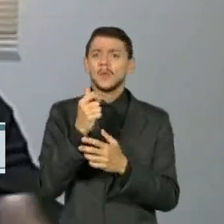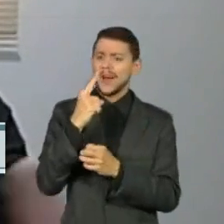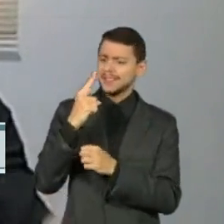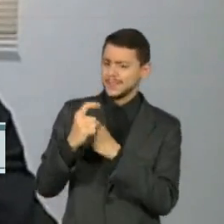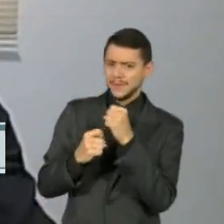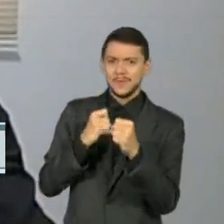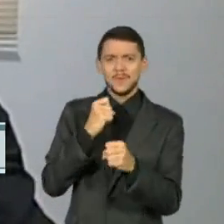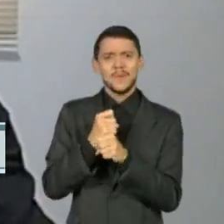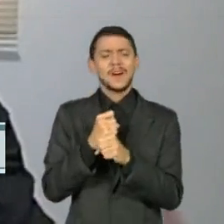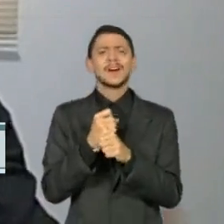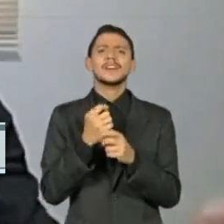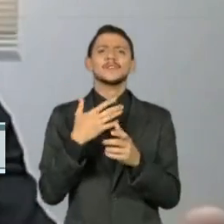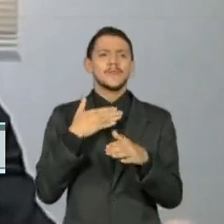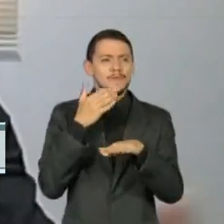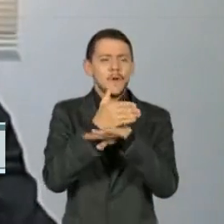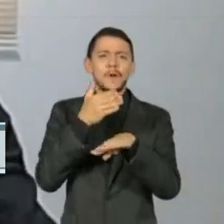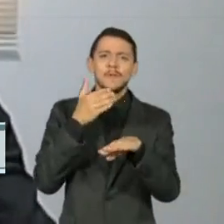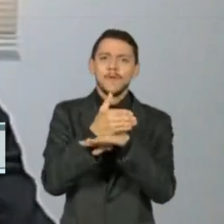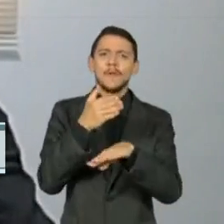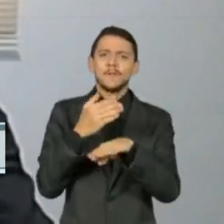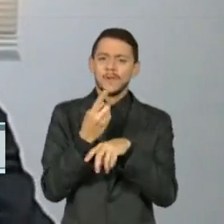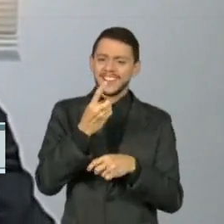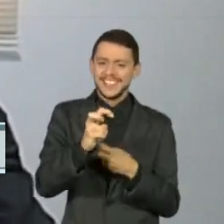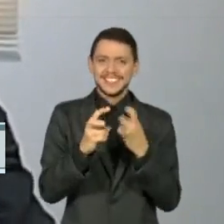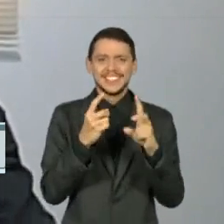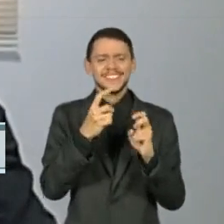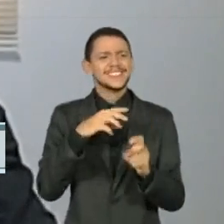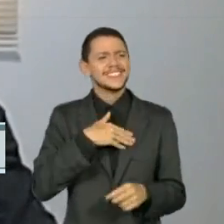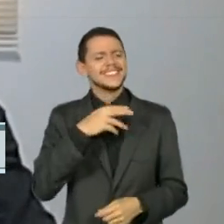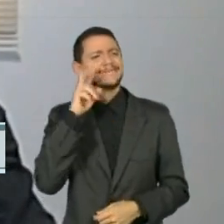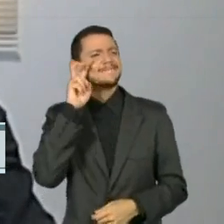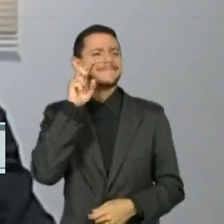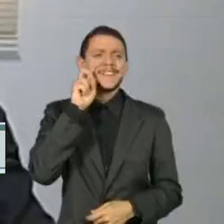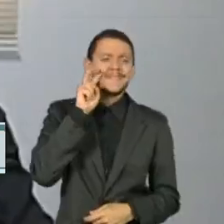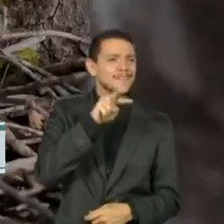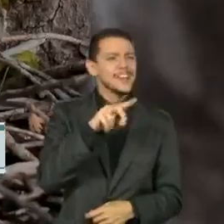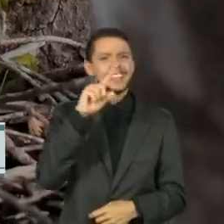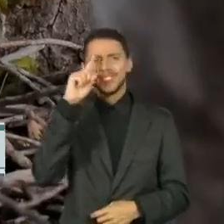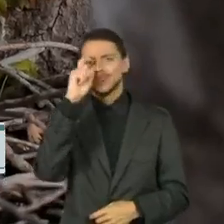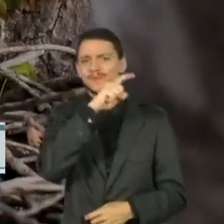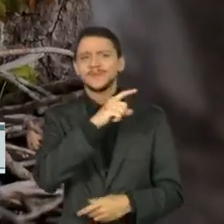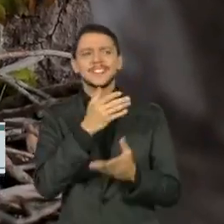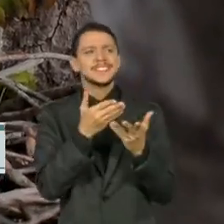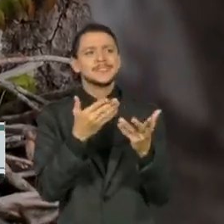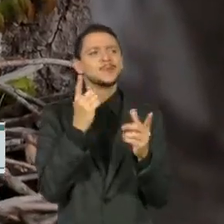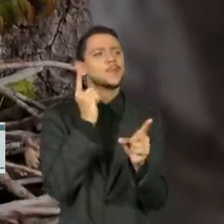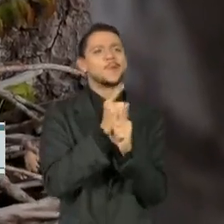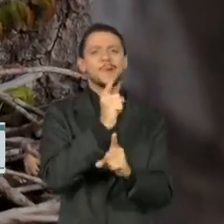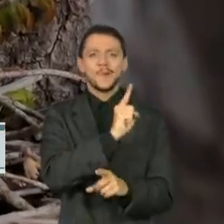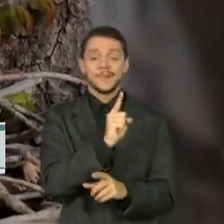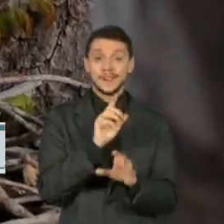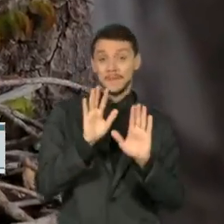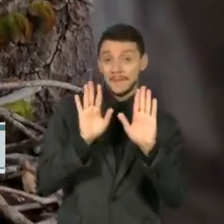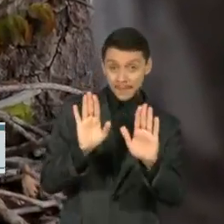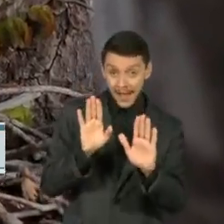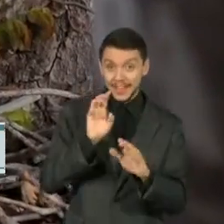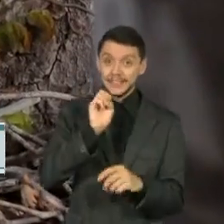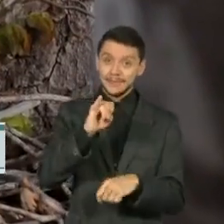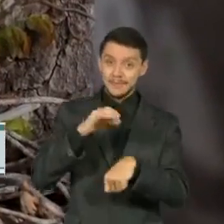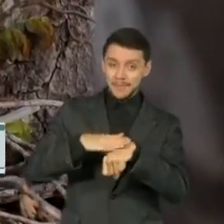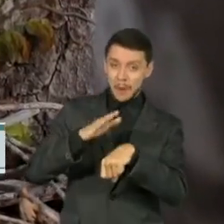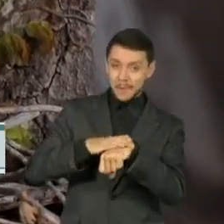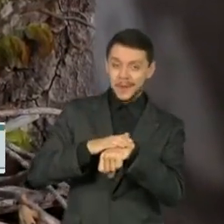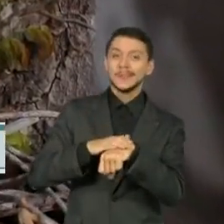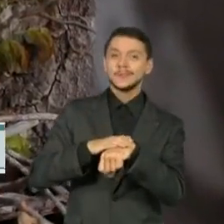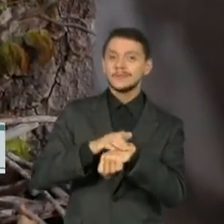visitando, às vezes a cada 15 dias, e você sem ver os bichos. E aí quando você vai e